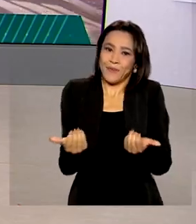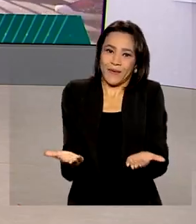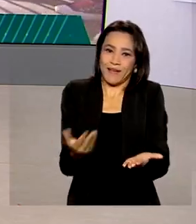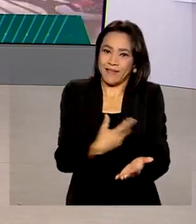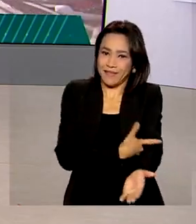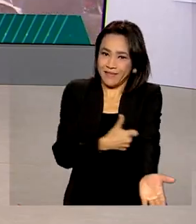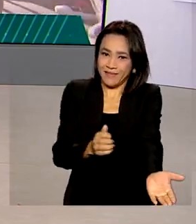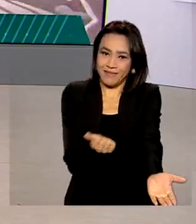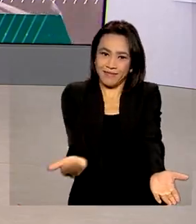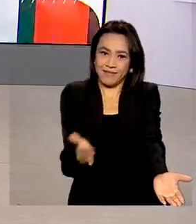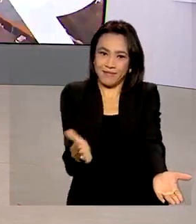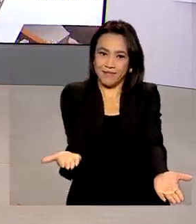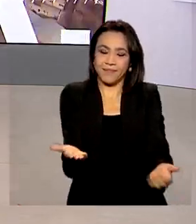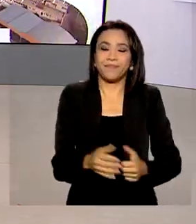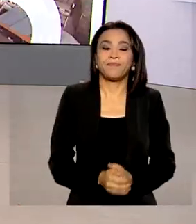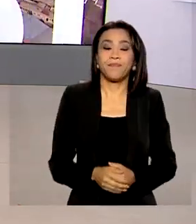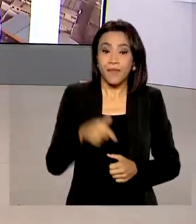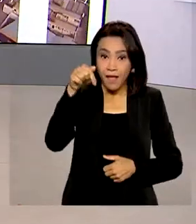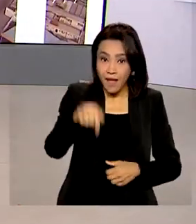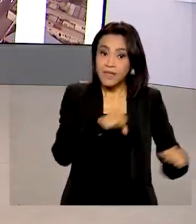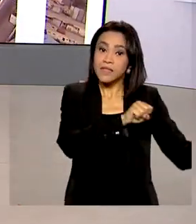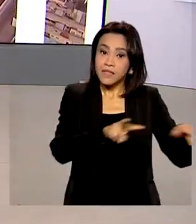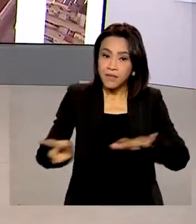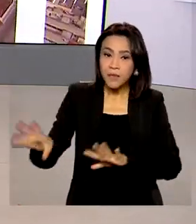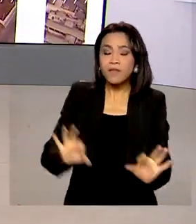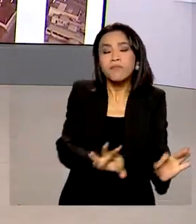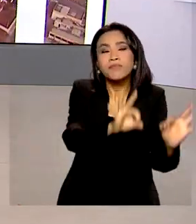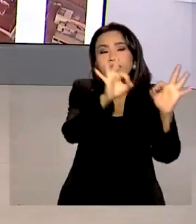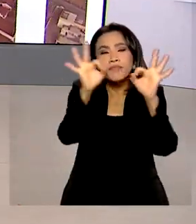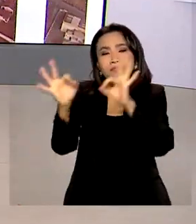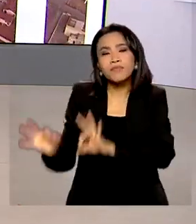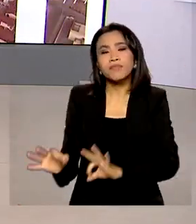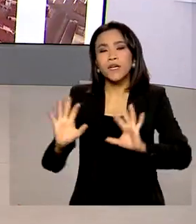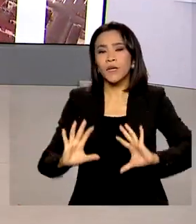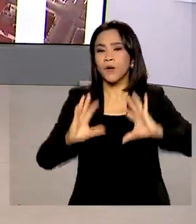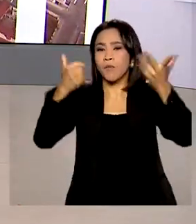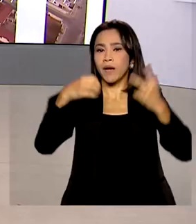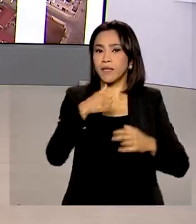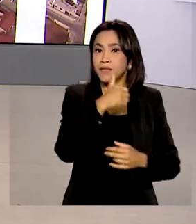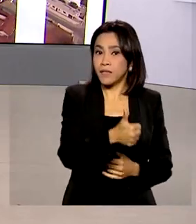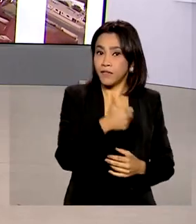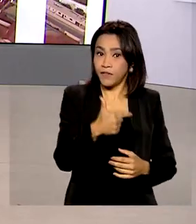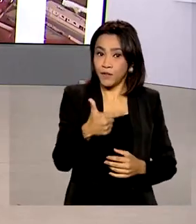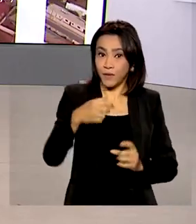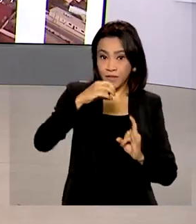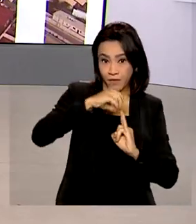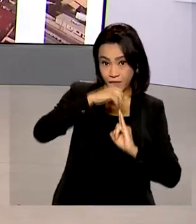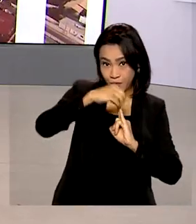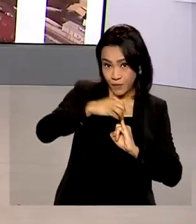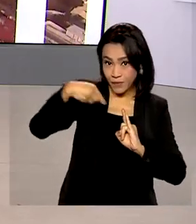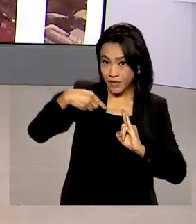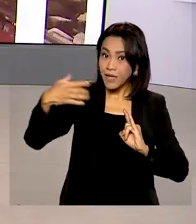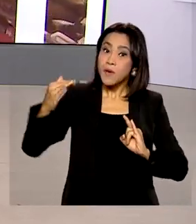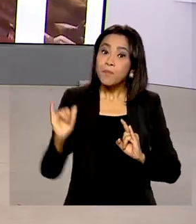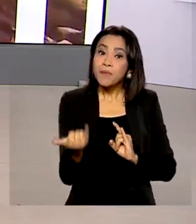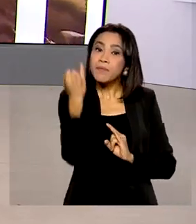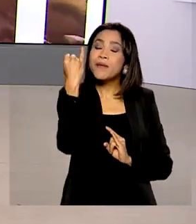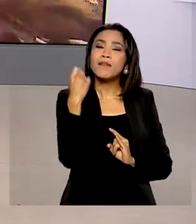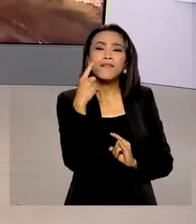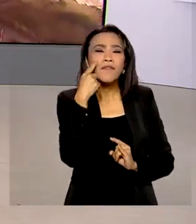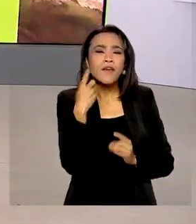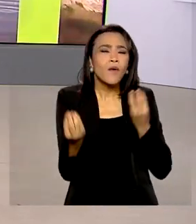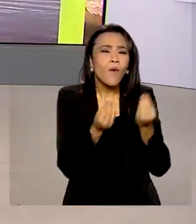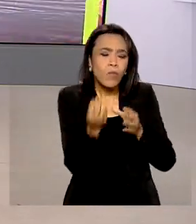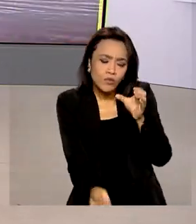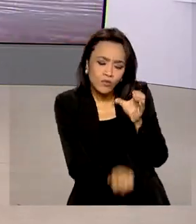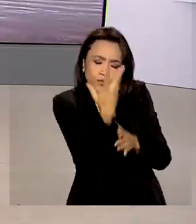Esta semana vamos mostrar uma série especial em comemoração aos 122 anos da Fiocruz. No primeiro episódio, você vai ver como a